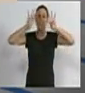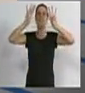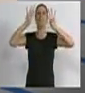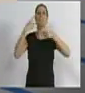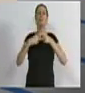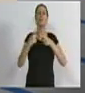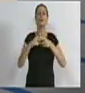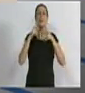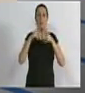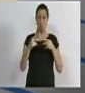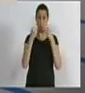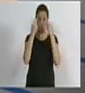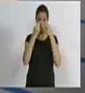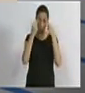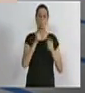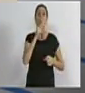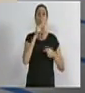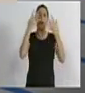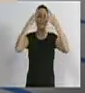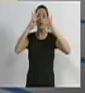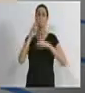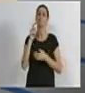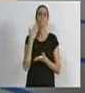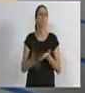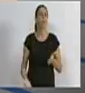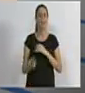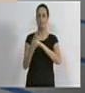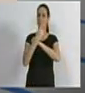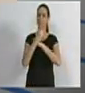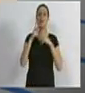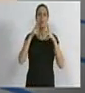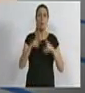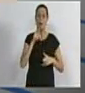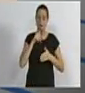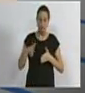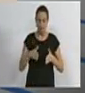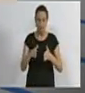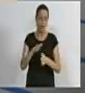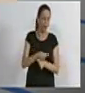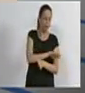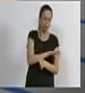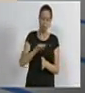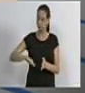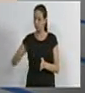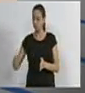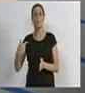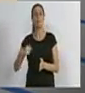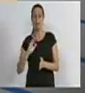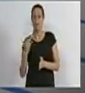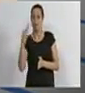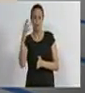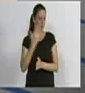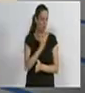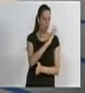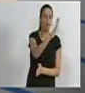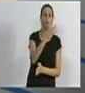Os olhos sem cílios ficariam desprotegidos. O mesmo acontece no meio ambiente. As árvores mantêm o solo